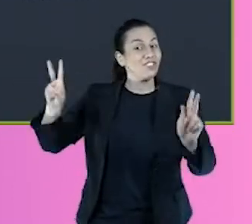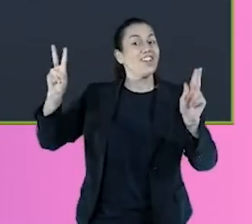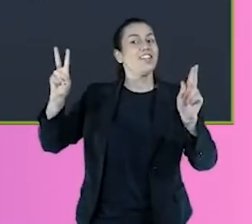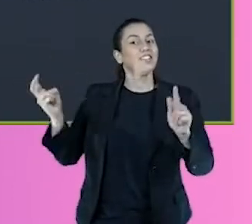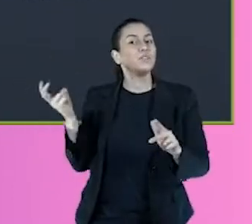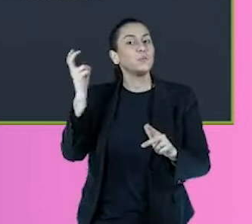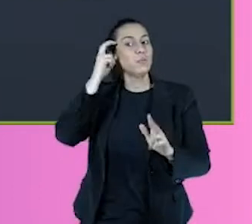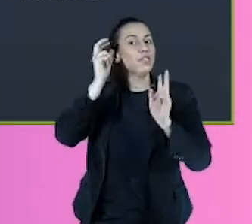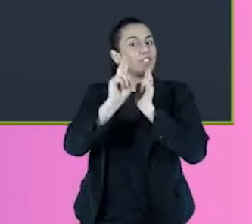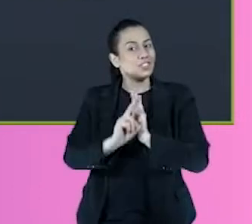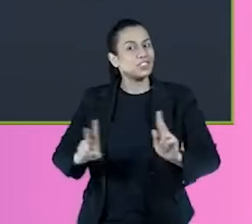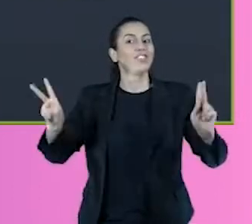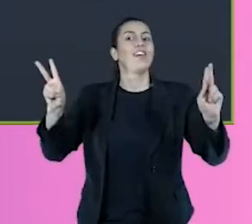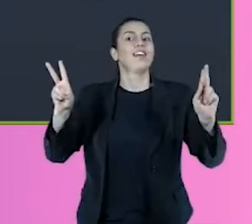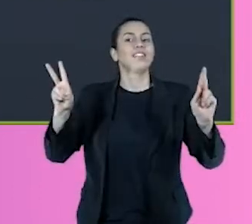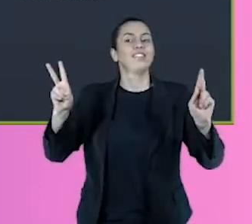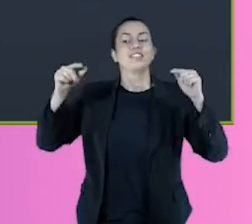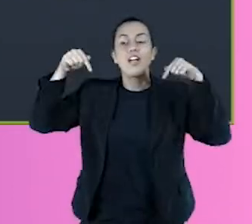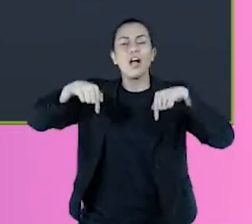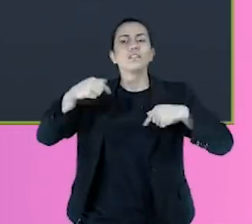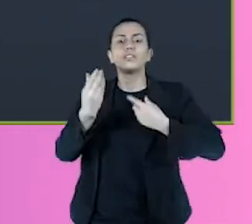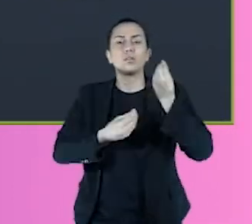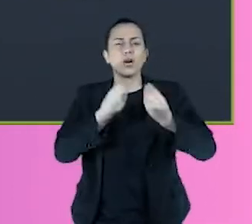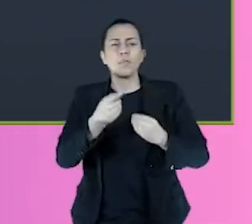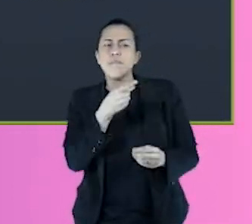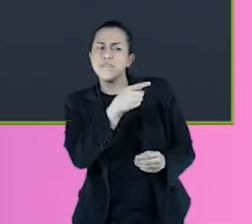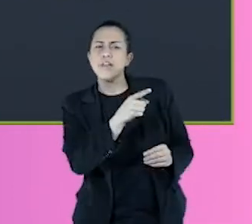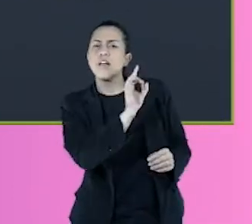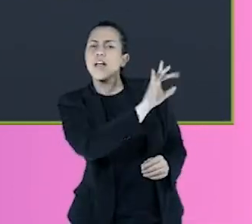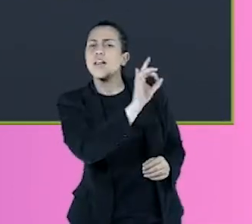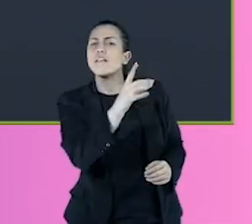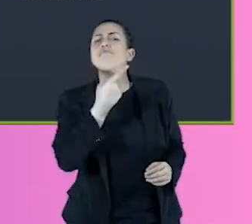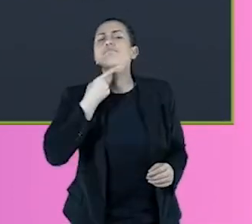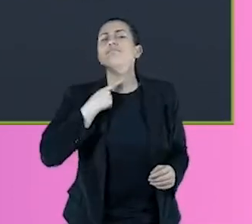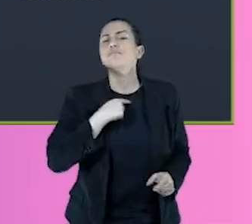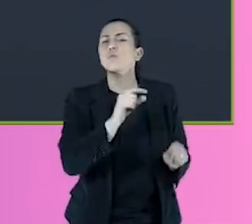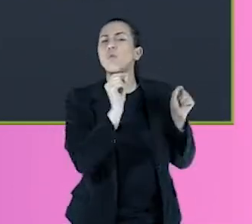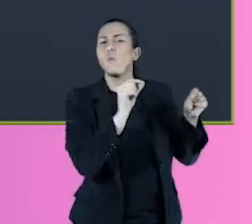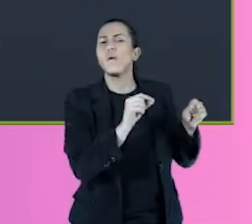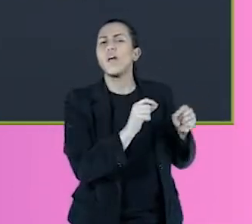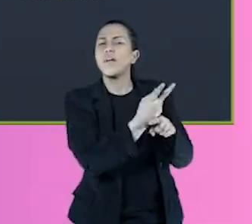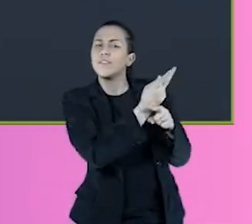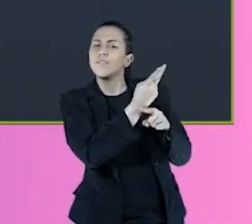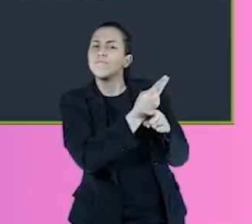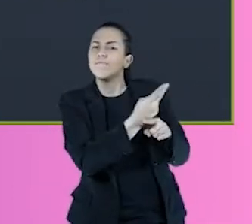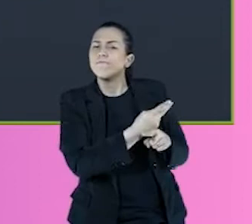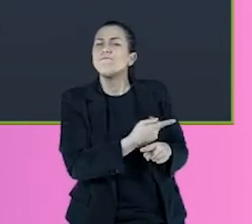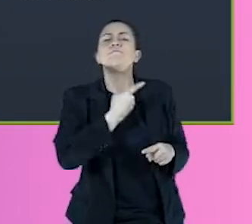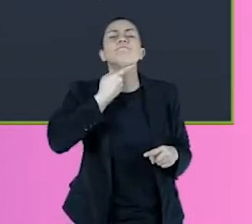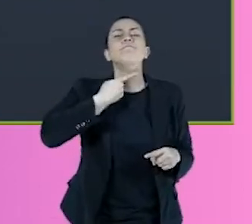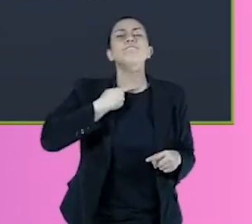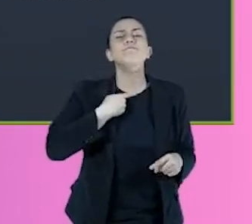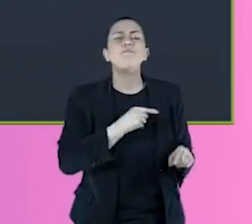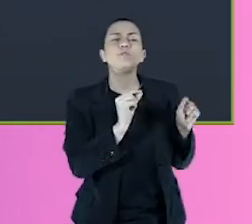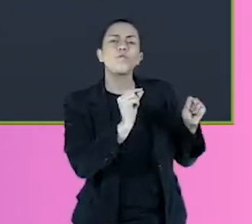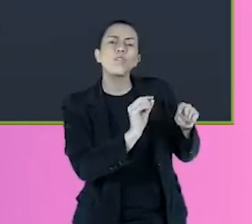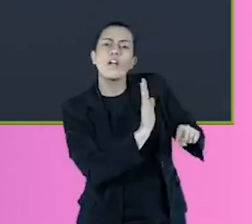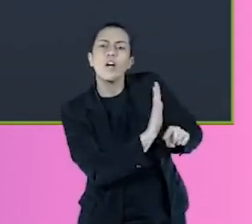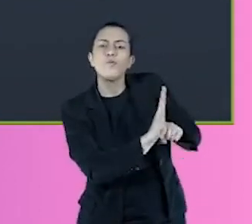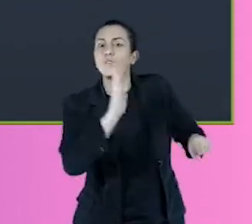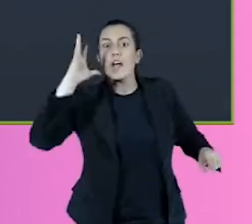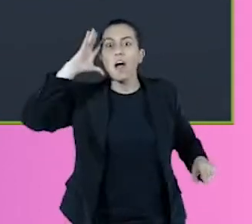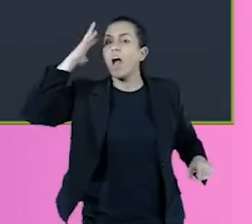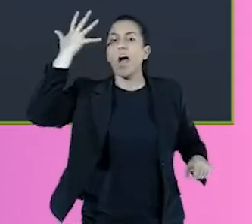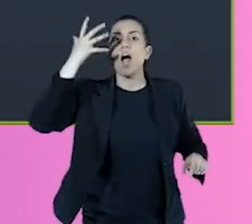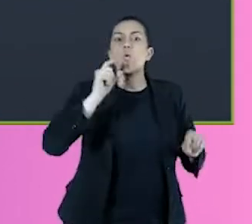vocês hoje, é o contrário. Primeiro você entende o o cliente quer, o que o cliente busca, qual que é a preocupação dele, se tem alguma coisa que você pode solucionar, qual o problema que